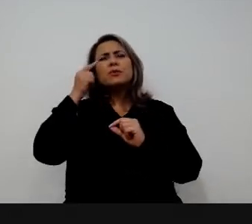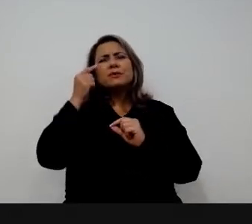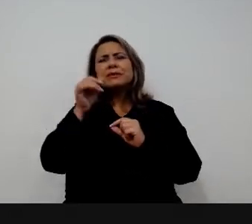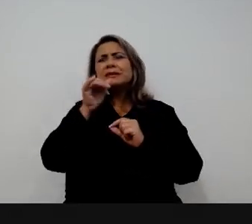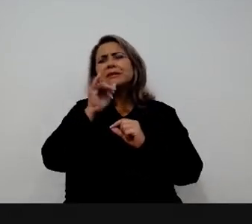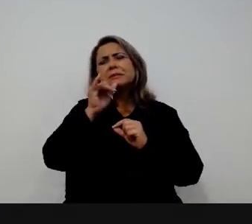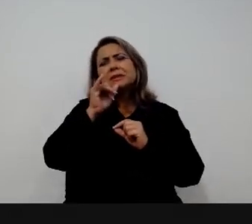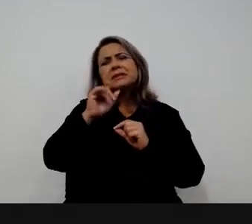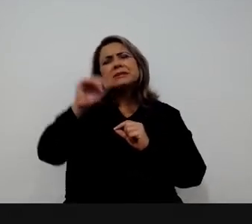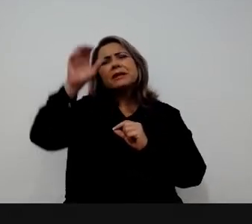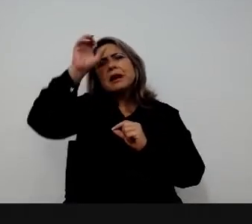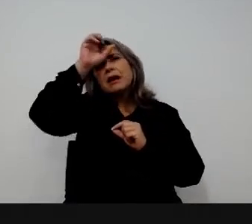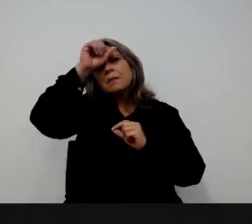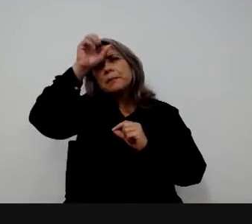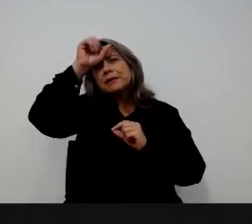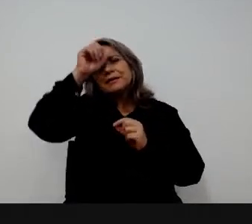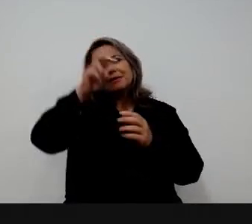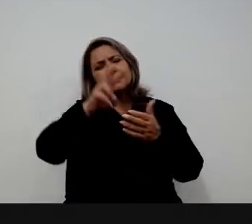E aí vem a minha primeira